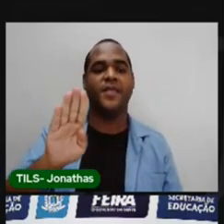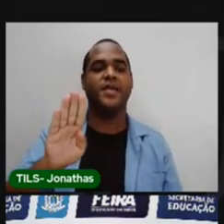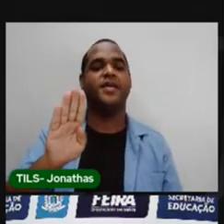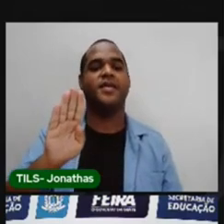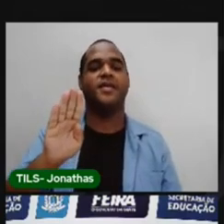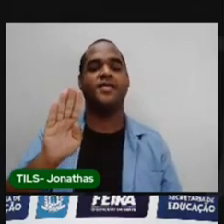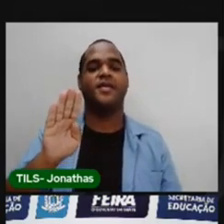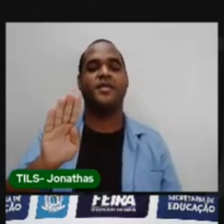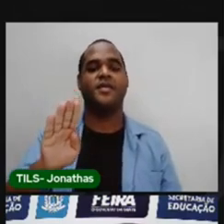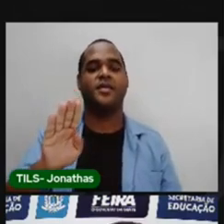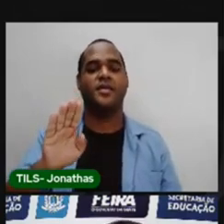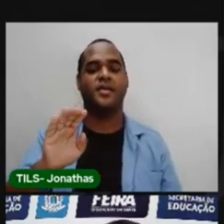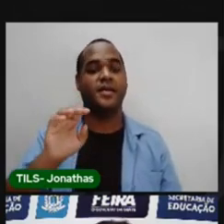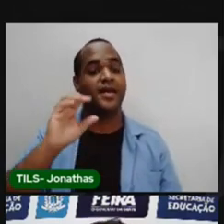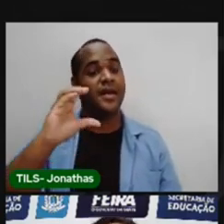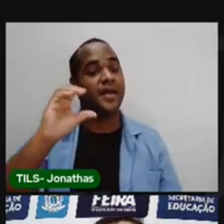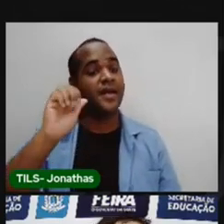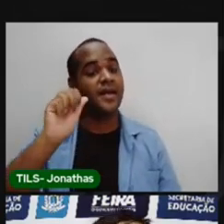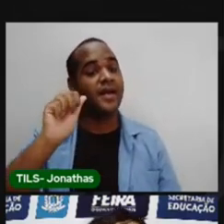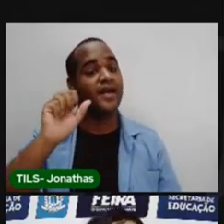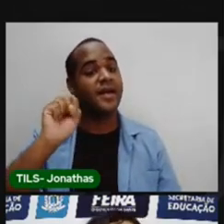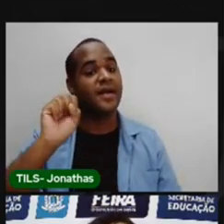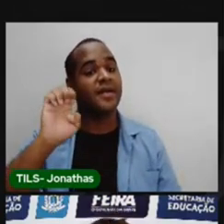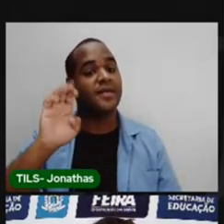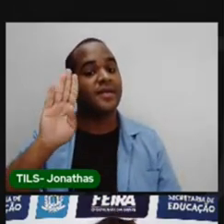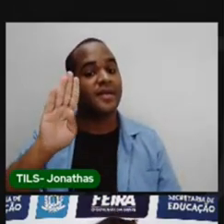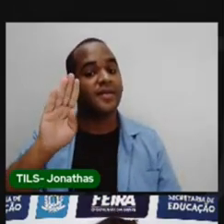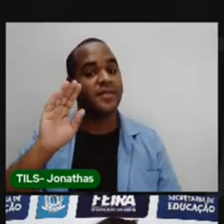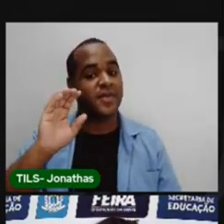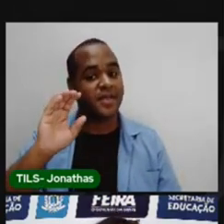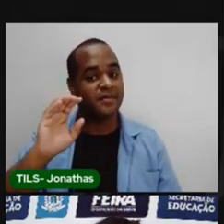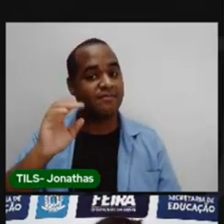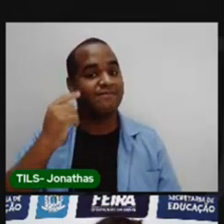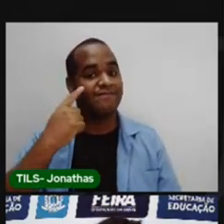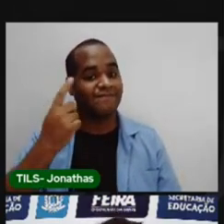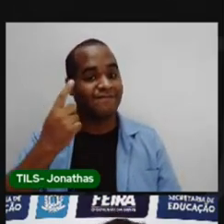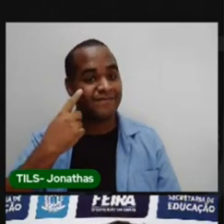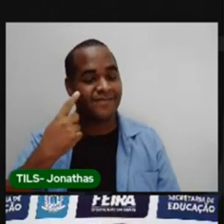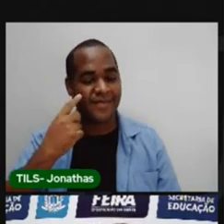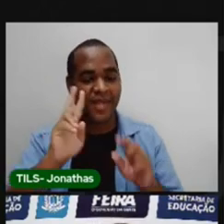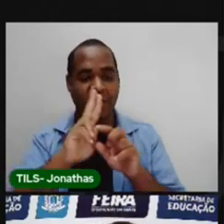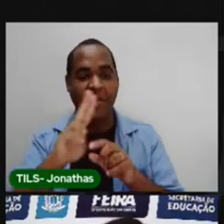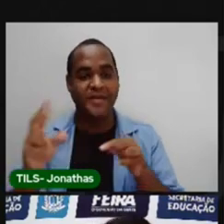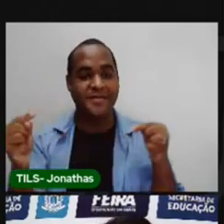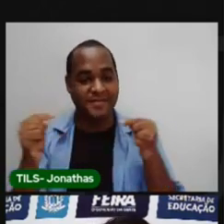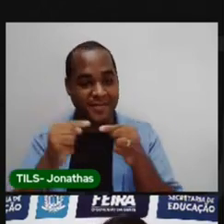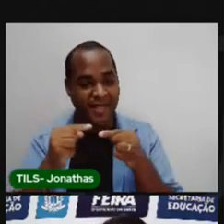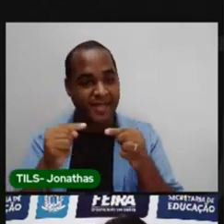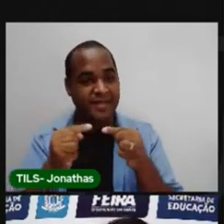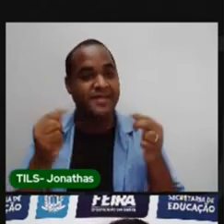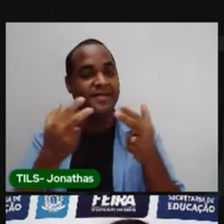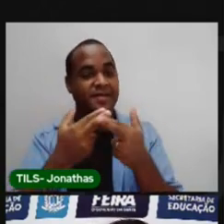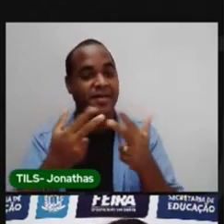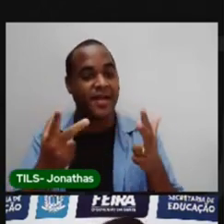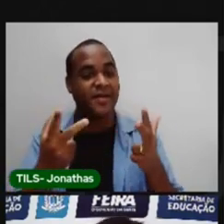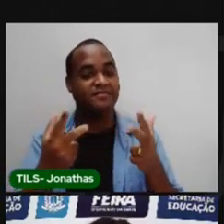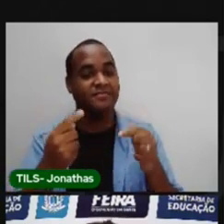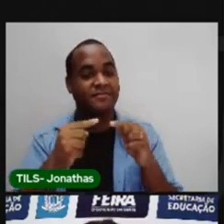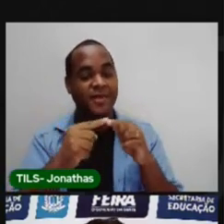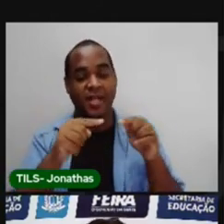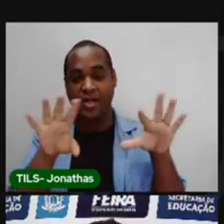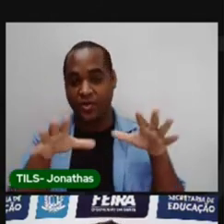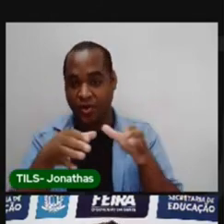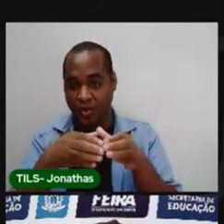-B. Cazebe. Então, o bairro Cazebe é a sigla do armazém